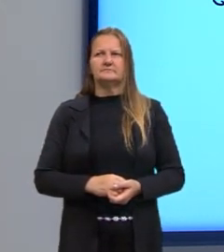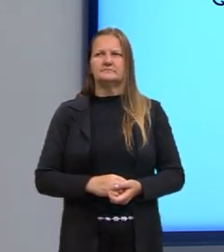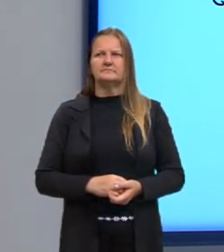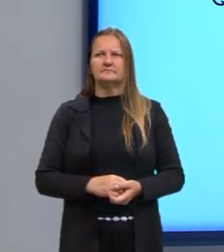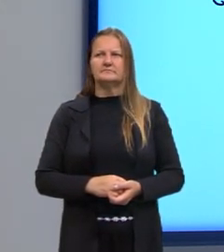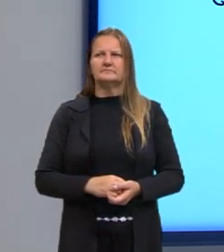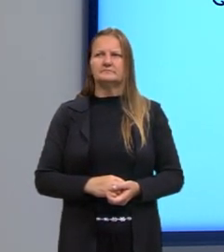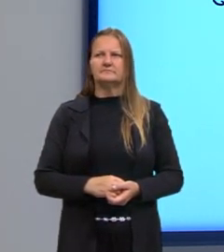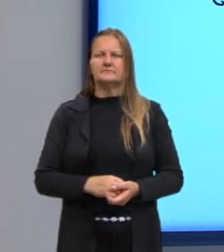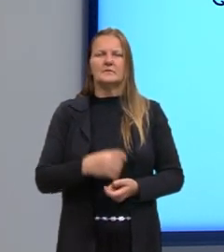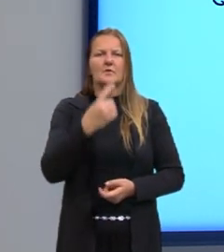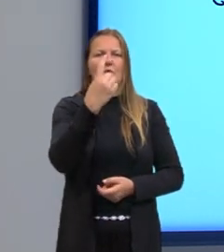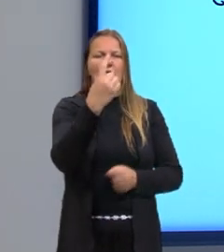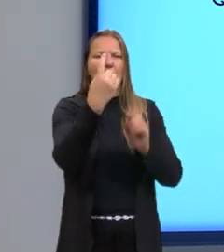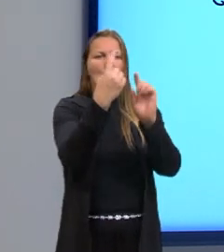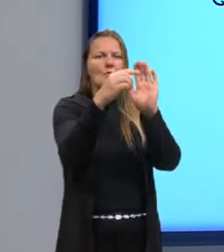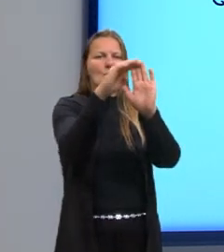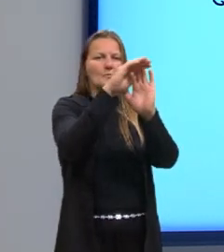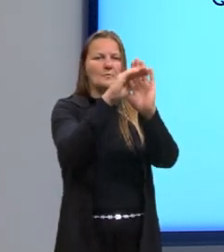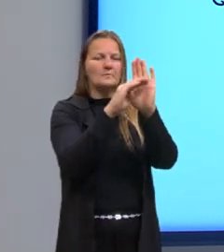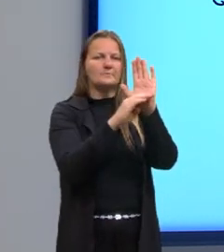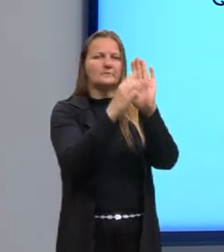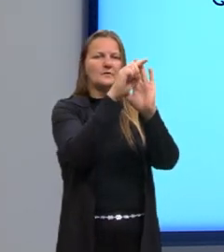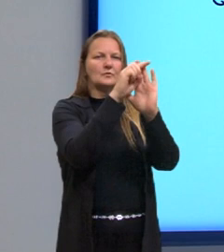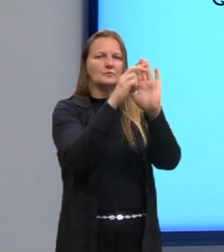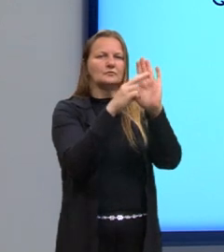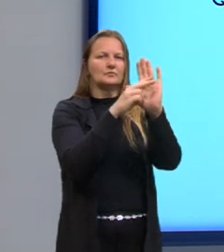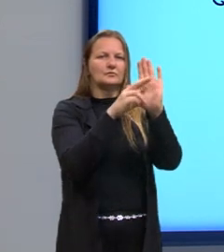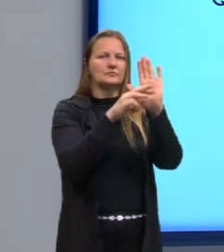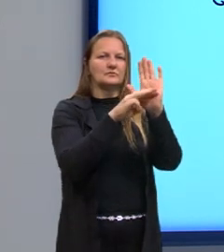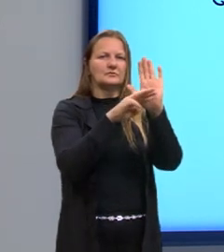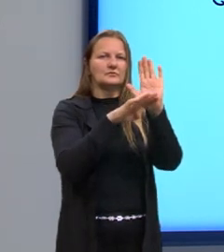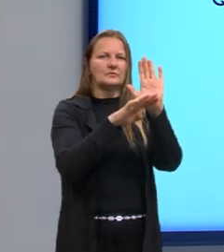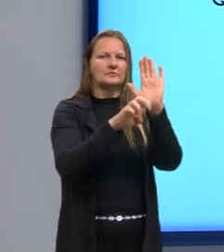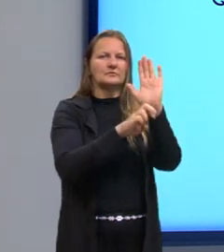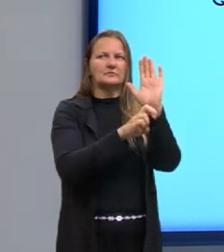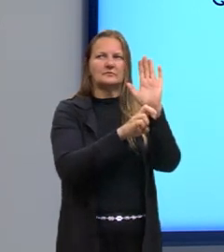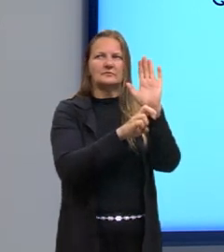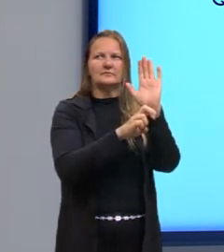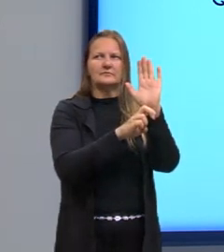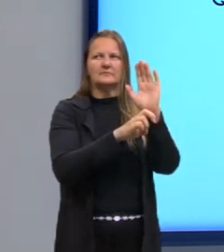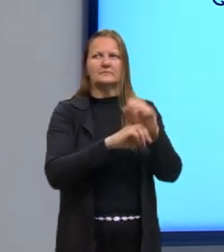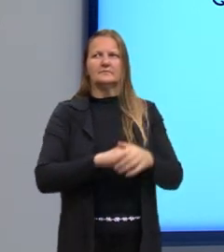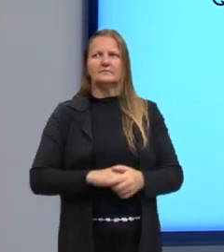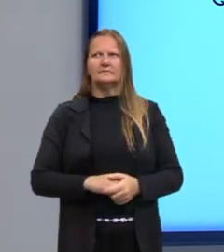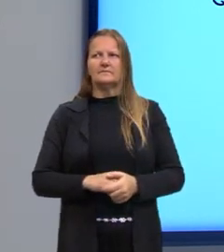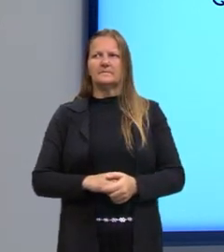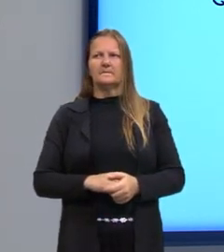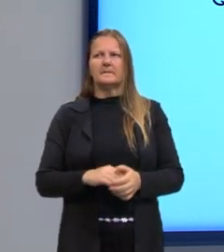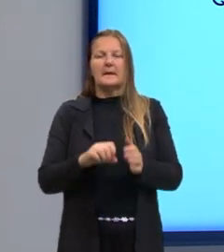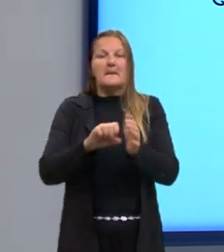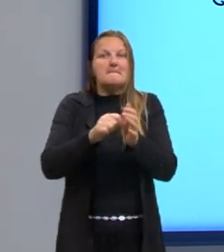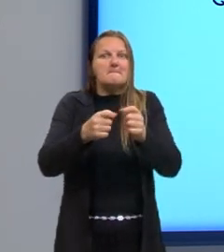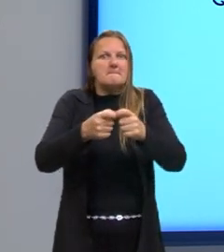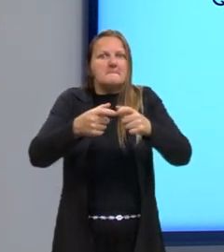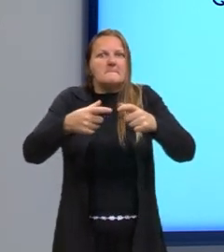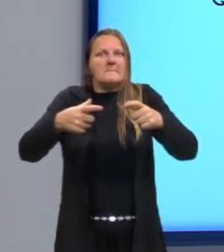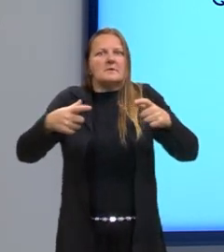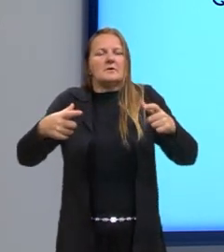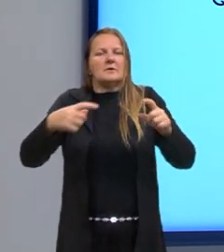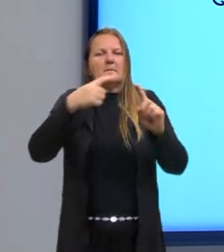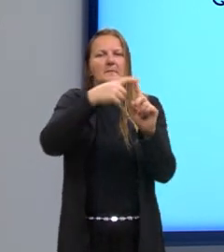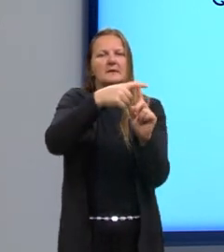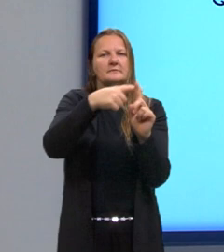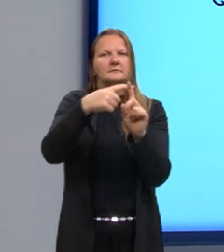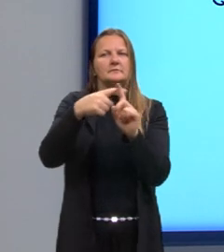essa espécie 1, 2, 3, 4, 5? Ah, acertou! Catarina acertou. Essa parte aqui, tem o mais, mais, mais